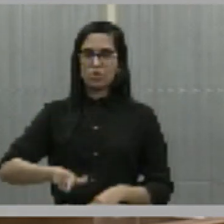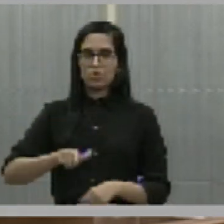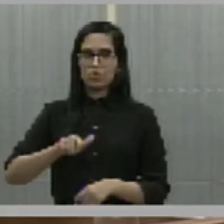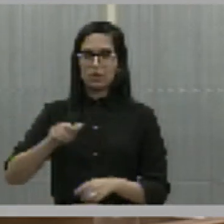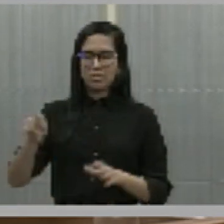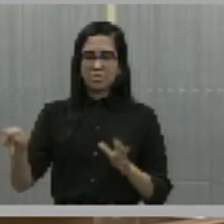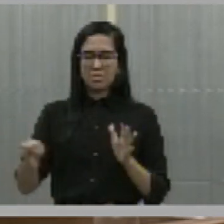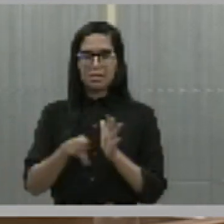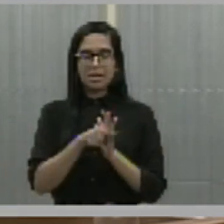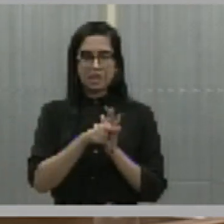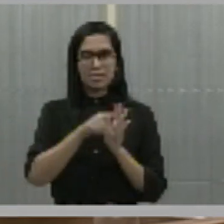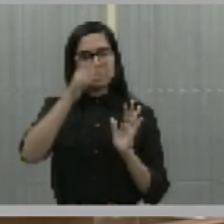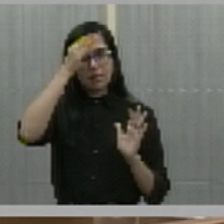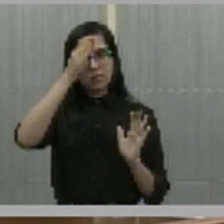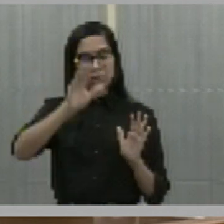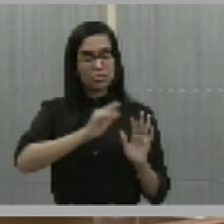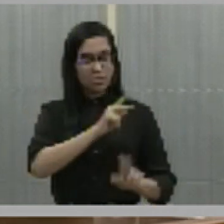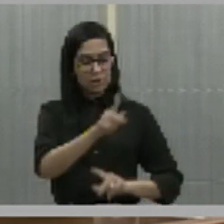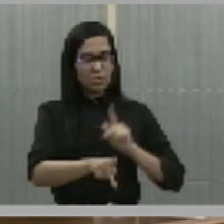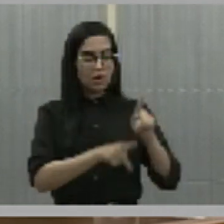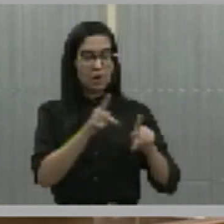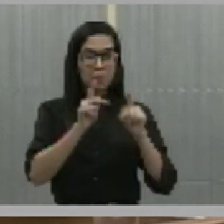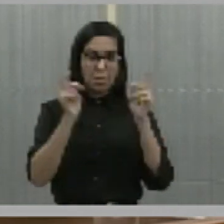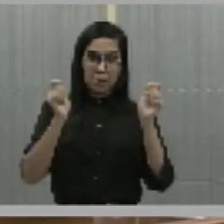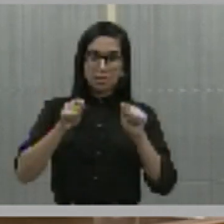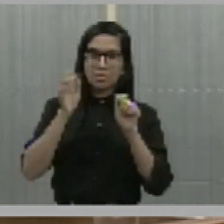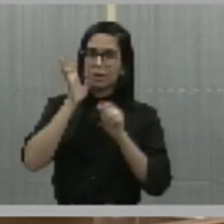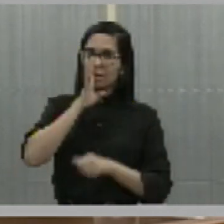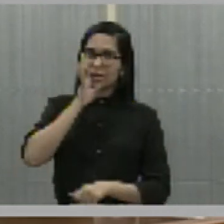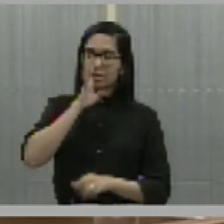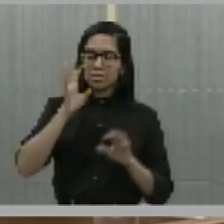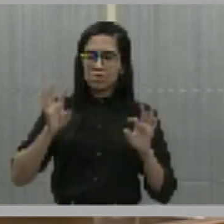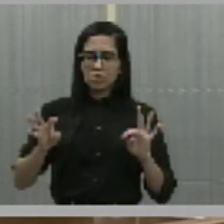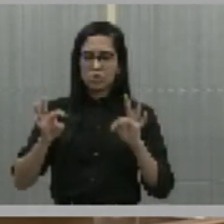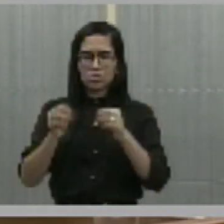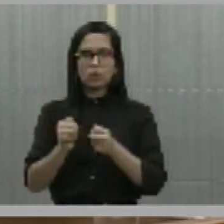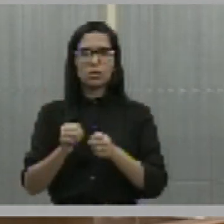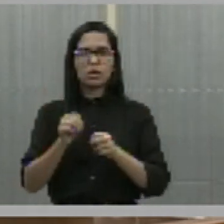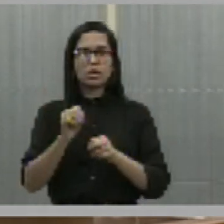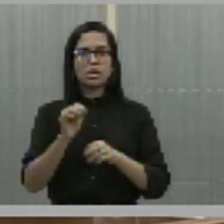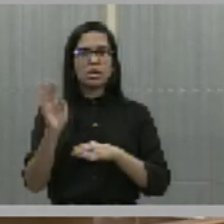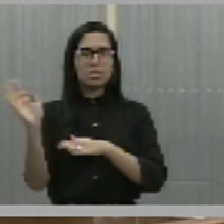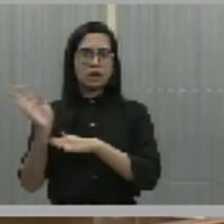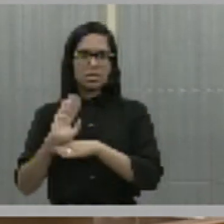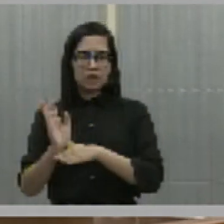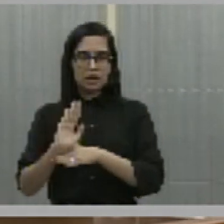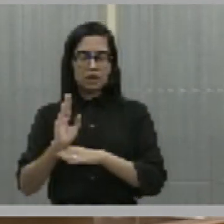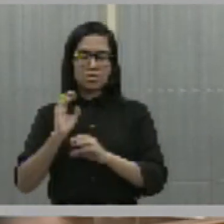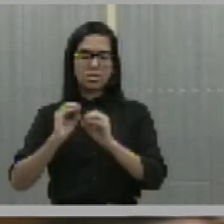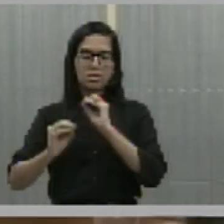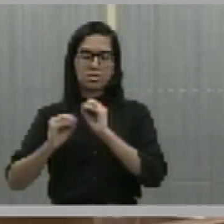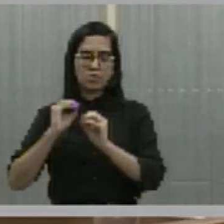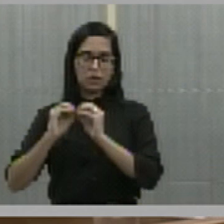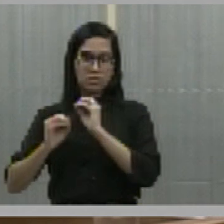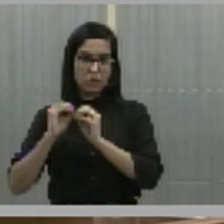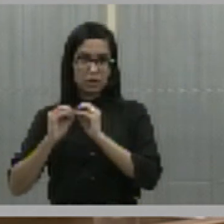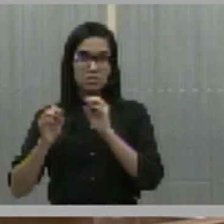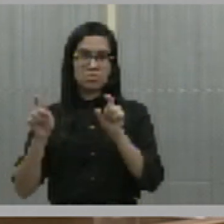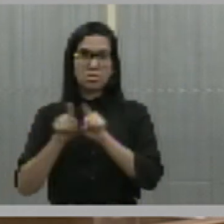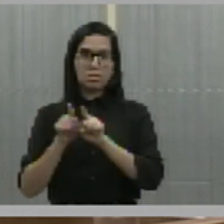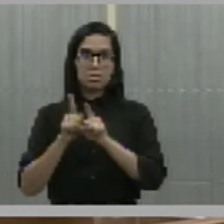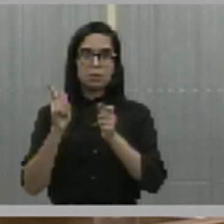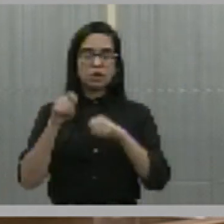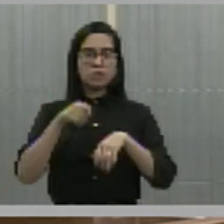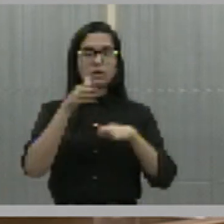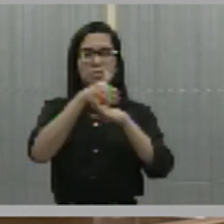nossa gente. E o meu desejo é que esses registros, tanto da minissérie, com 10 capítulos, cheguem às nossas